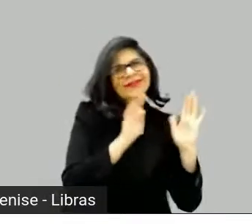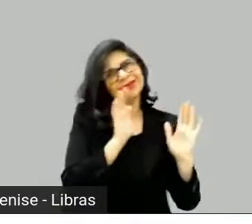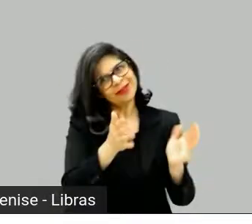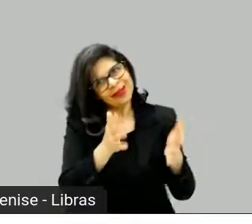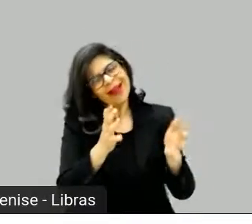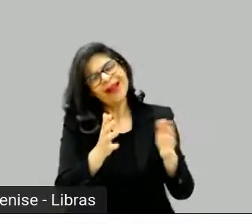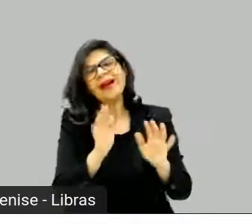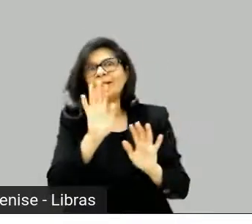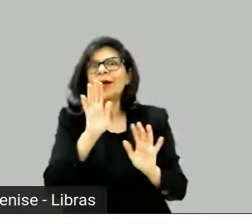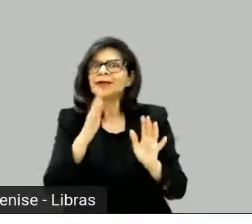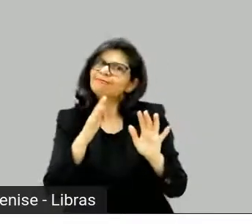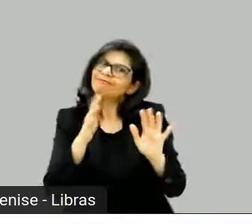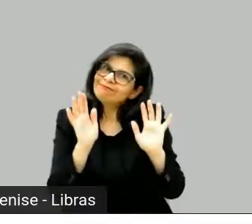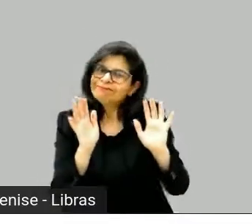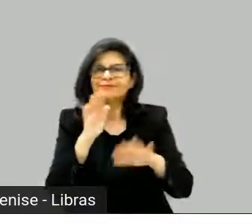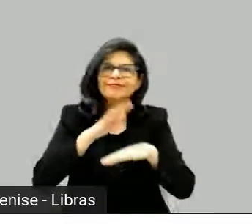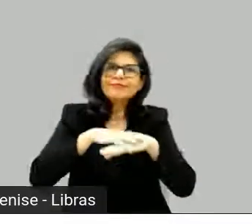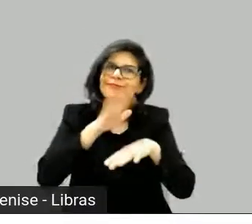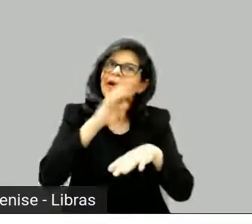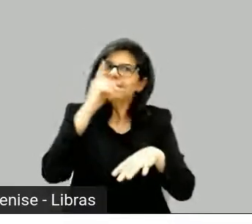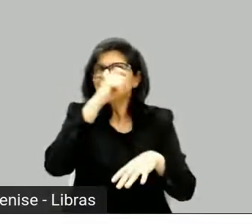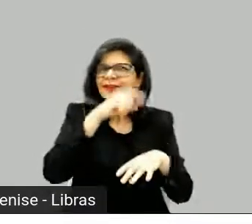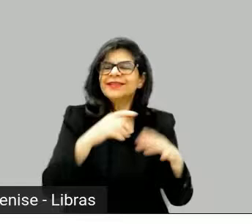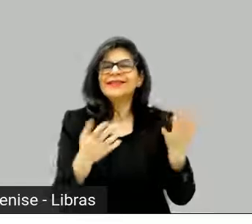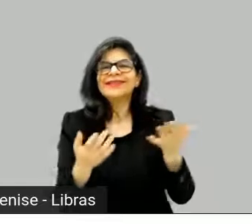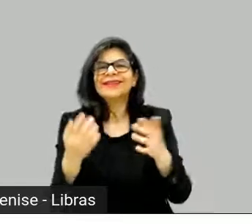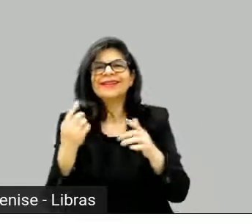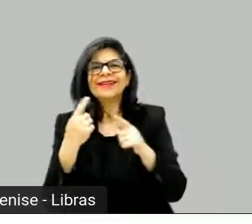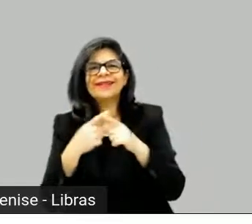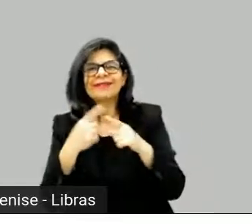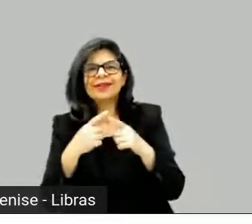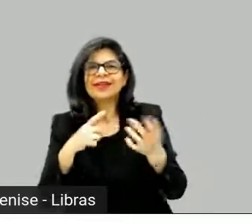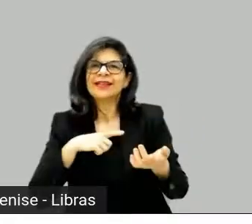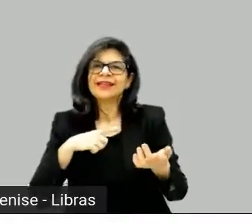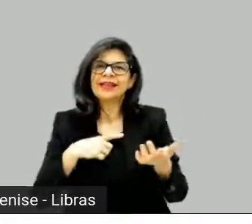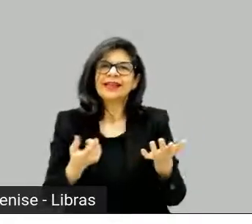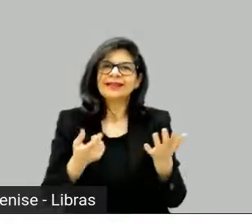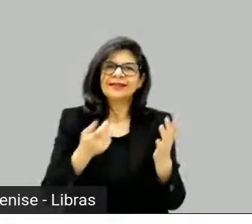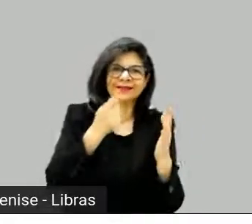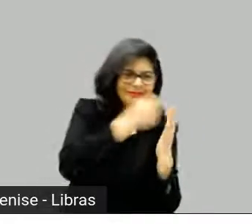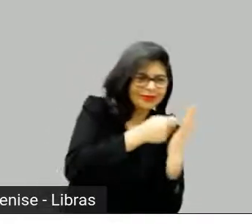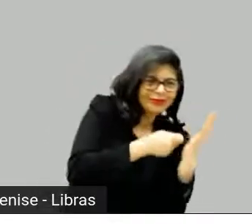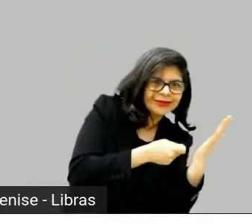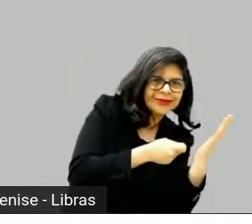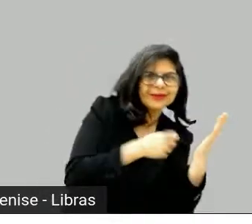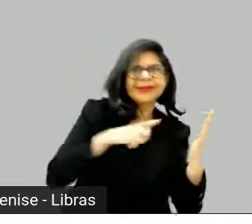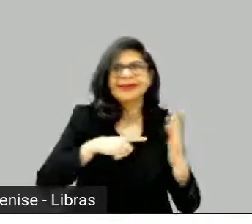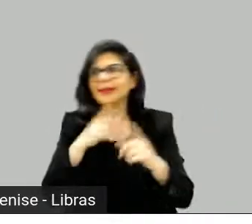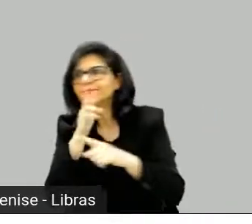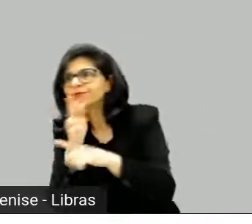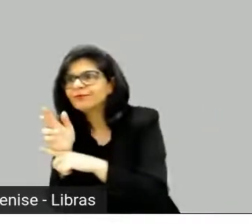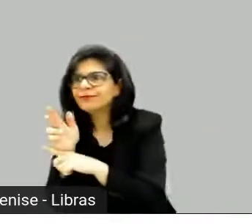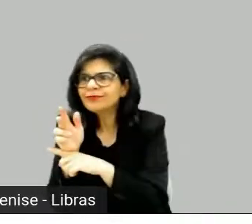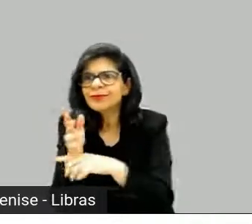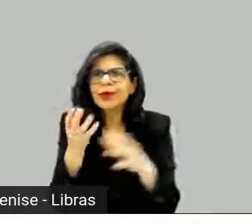né? Eu acho que em alguns momentos eles devem conversar, assim, tem algum momento que fala, não, pera, isso aqui é roteiro, isso aqui não é literatura.